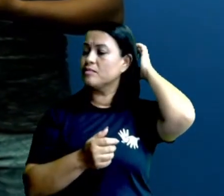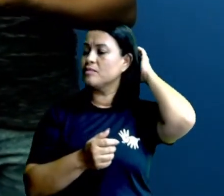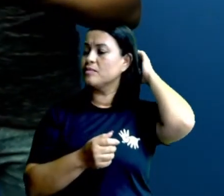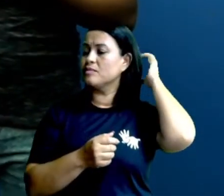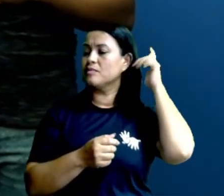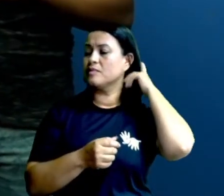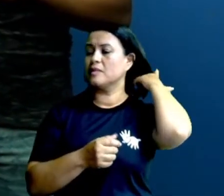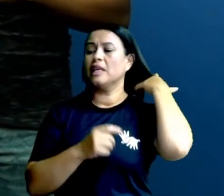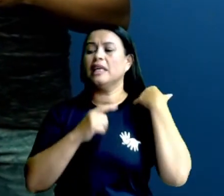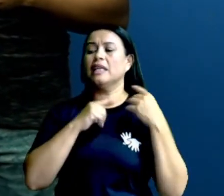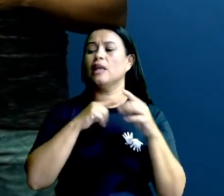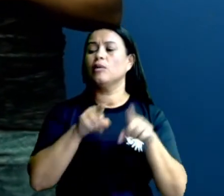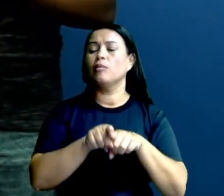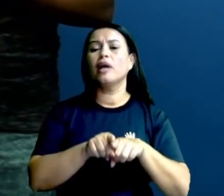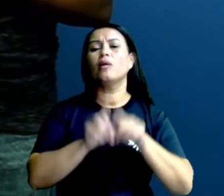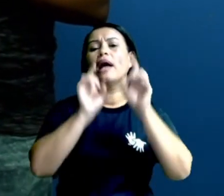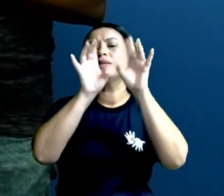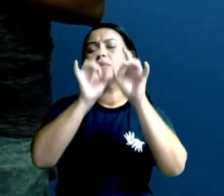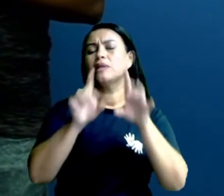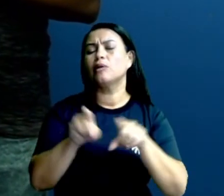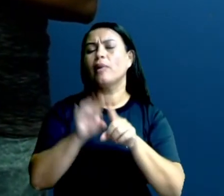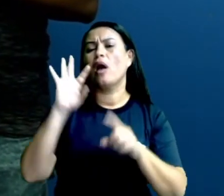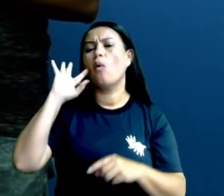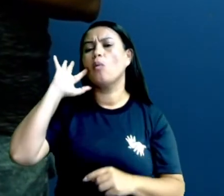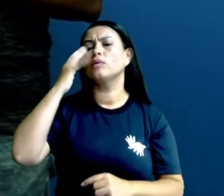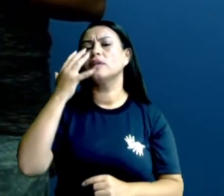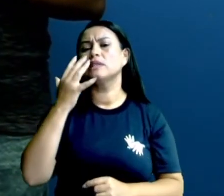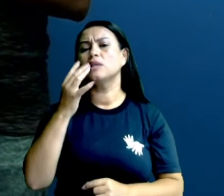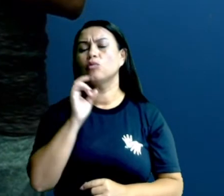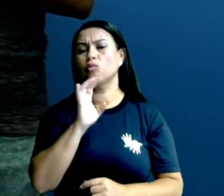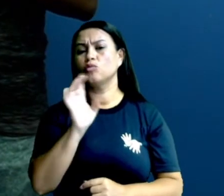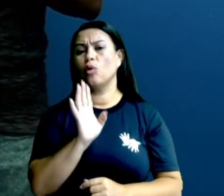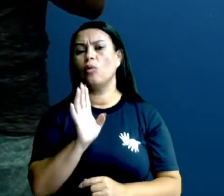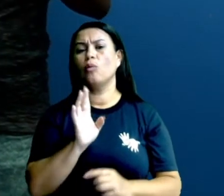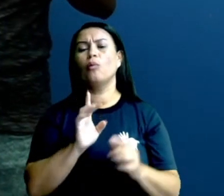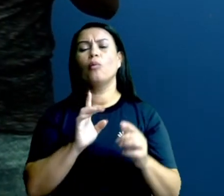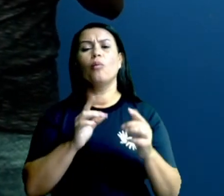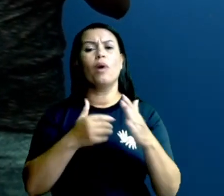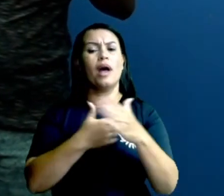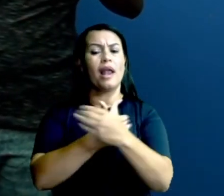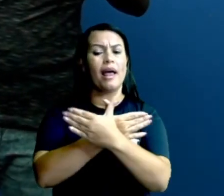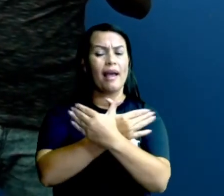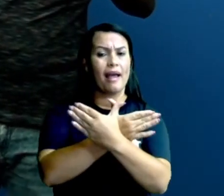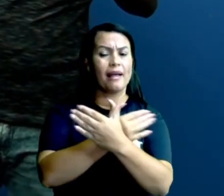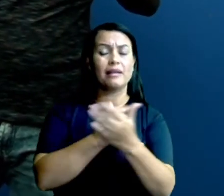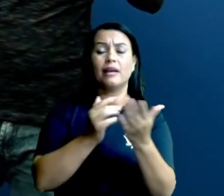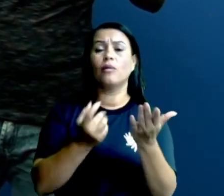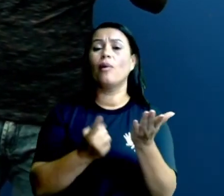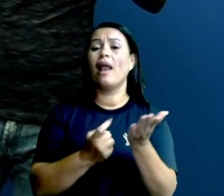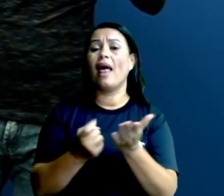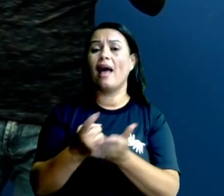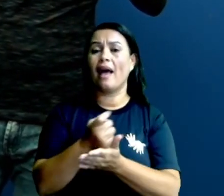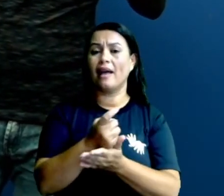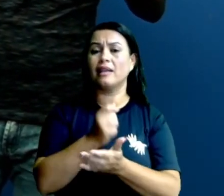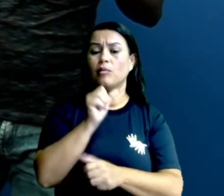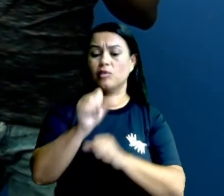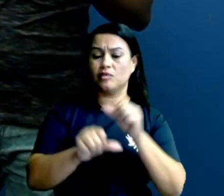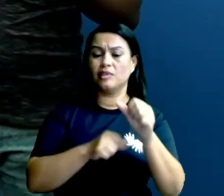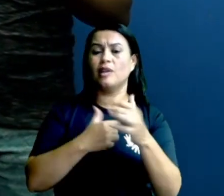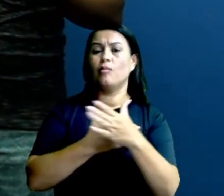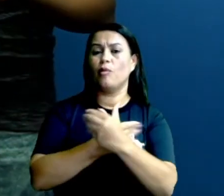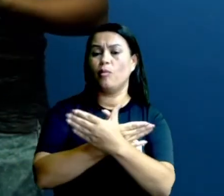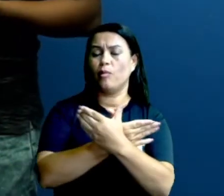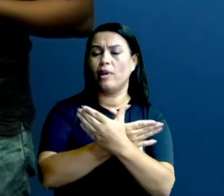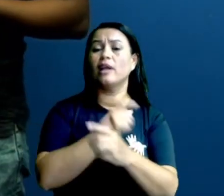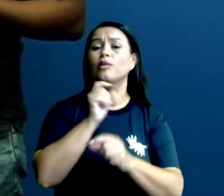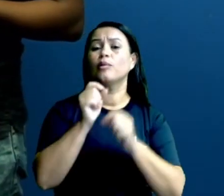E um caso especial também, de que aconteceu, não só com ela, mas que acontece com qualquer tipo de lagarta que virará uma borboleta,